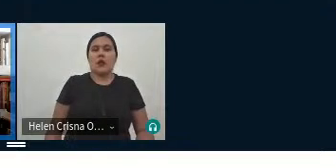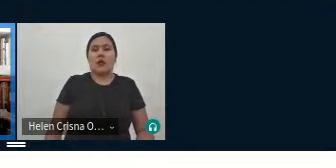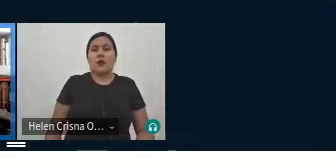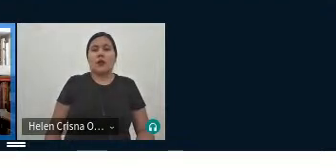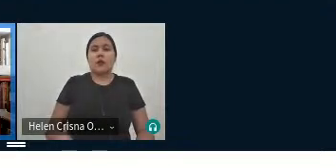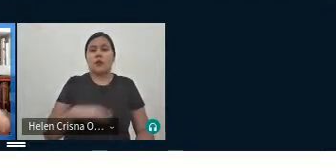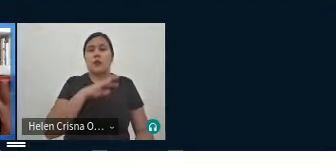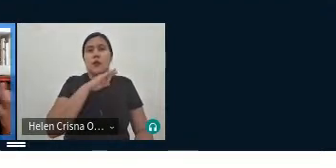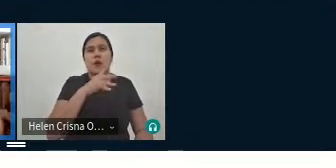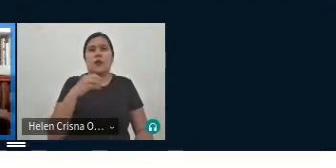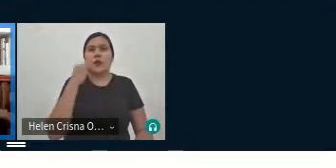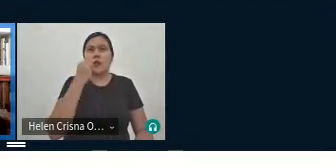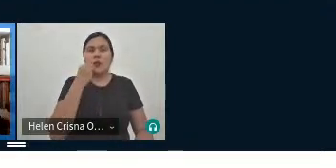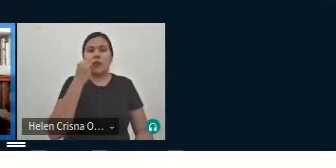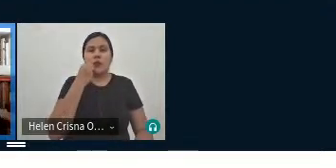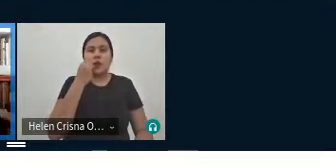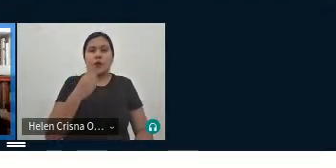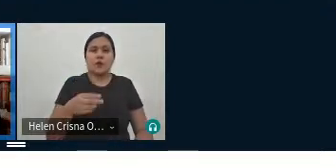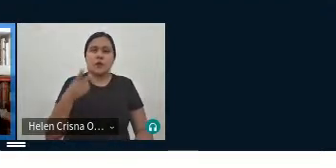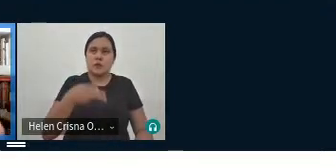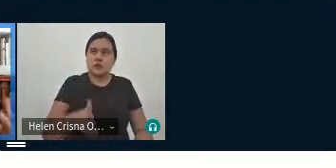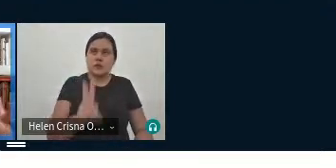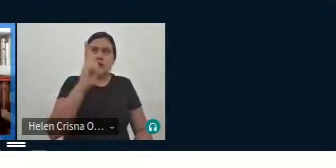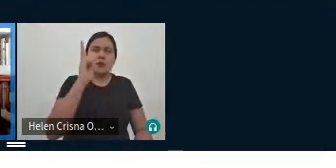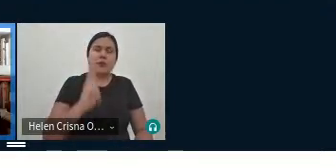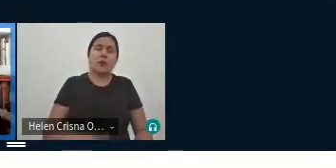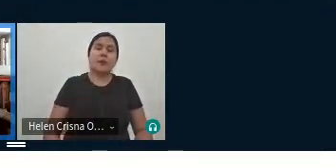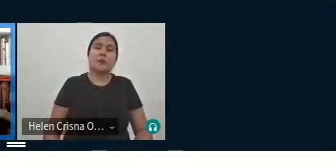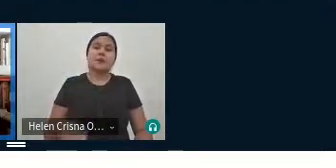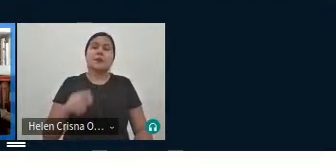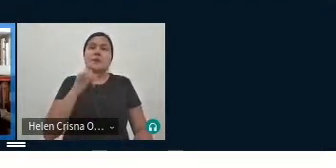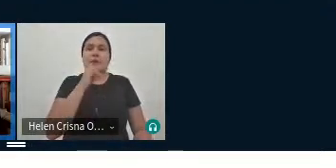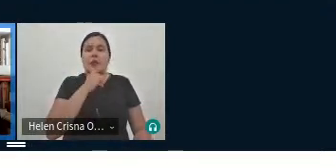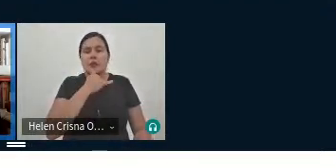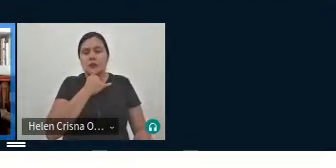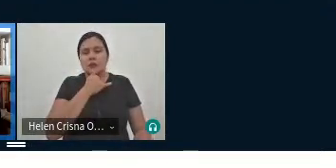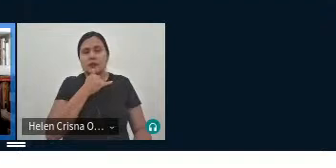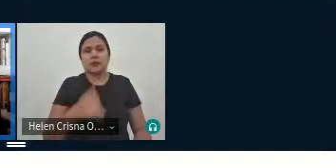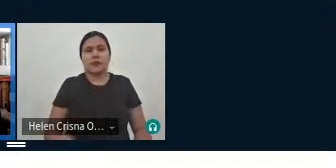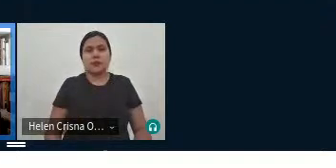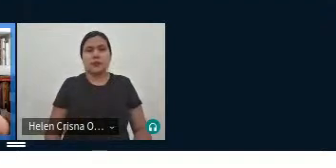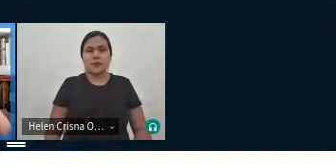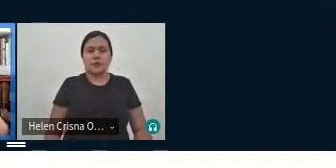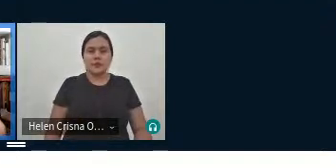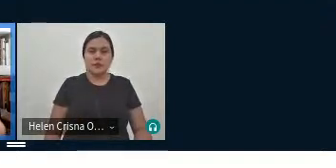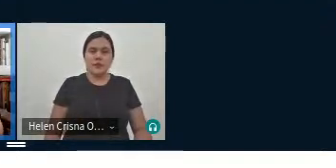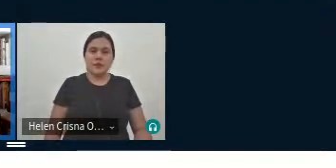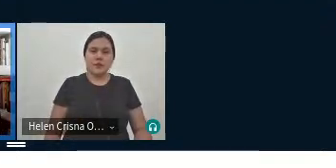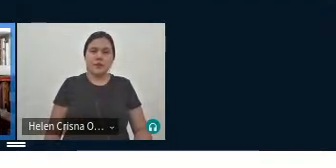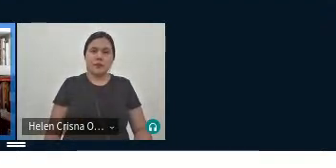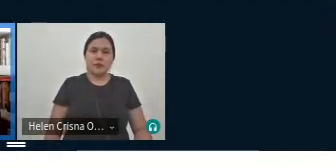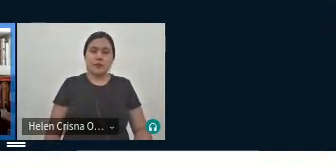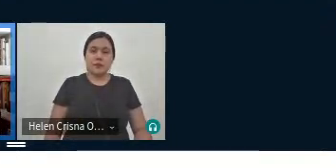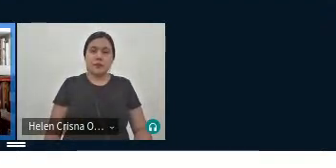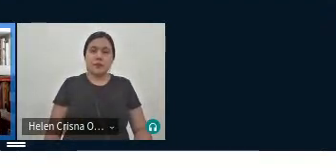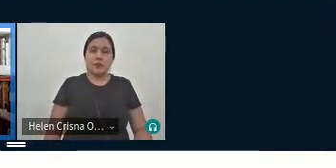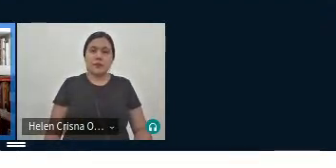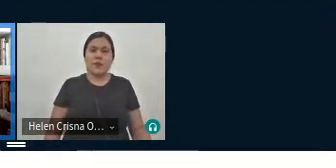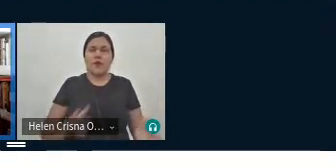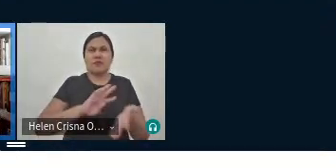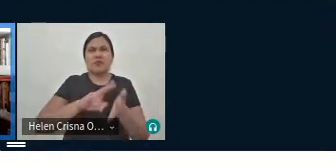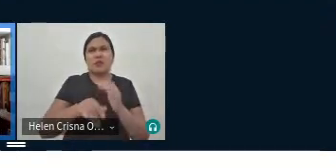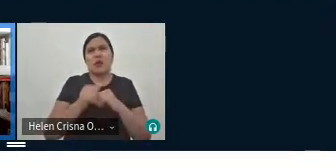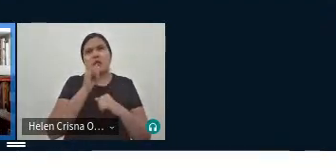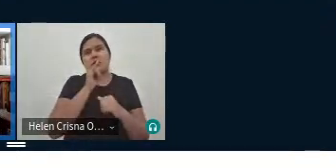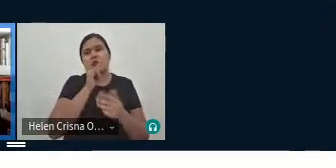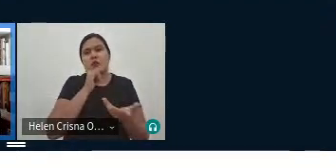experienciamos com muita frequência nesse sentido é triste na verdade né e são infindados os exemplos né mas